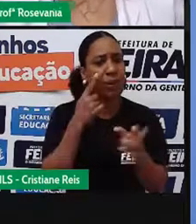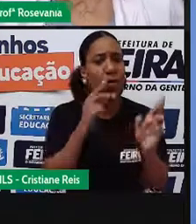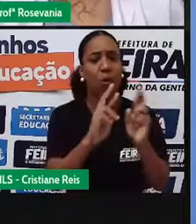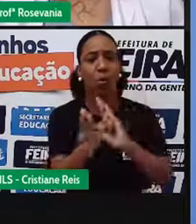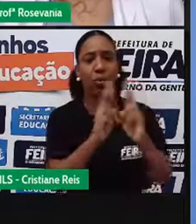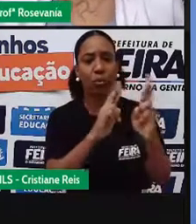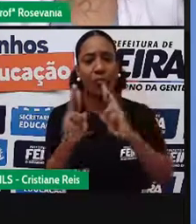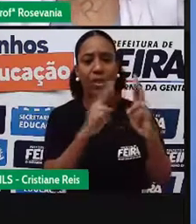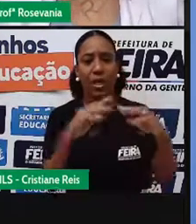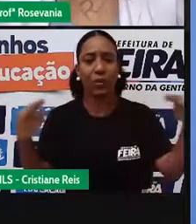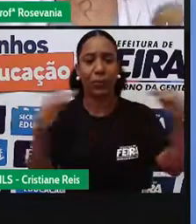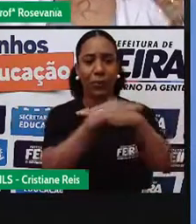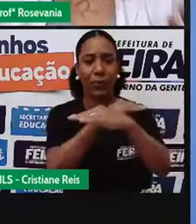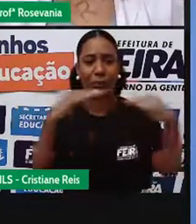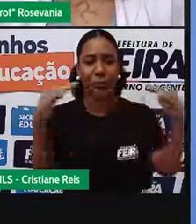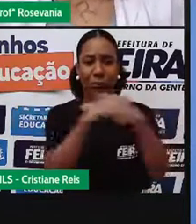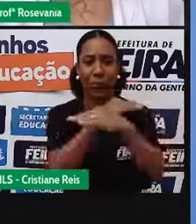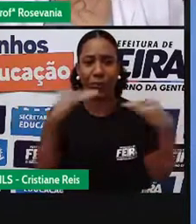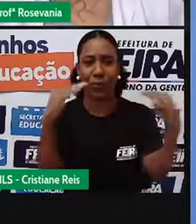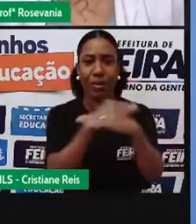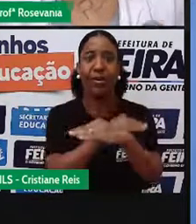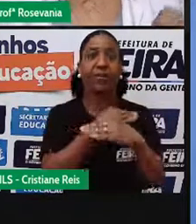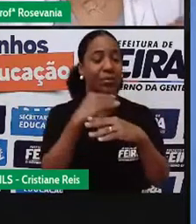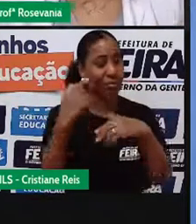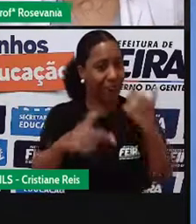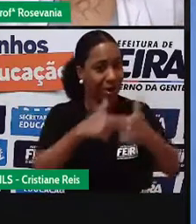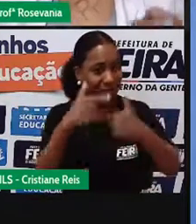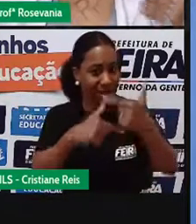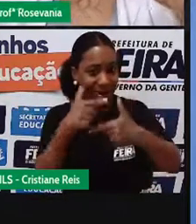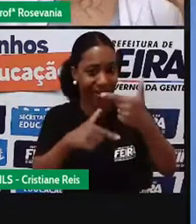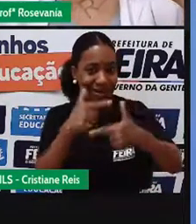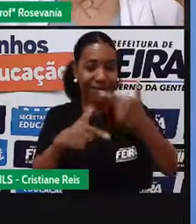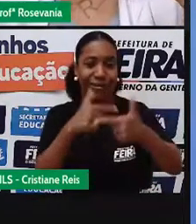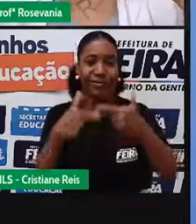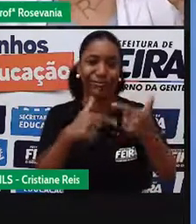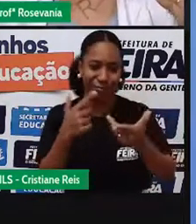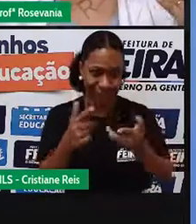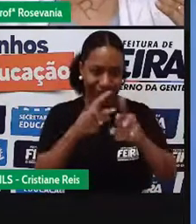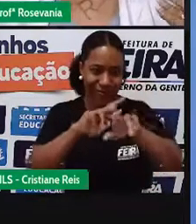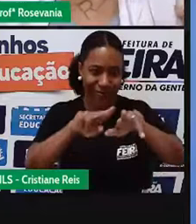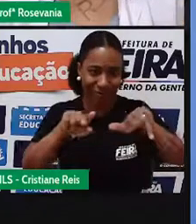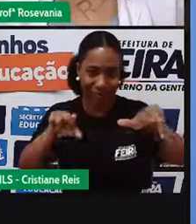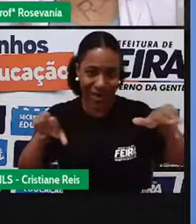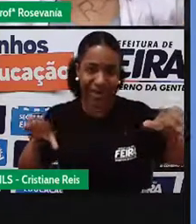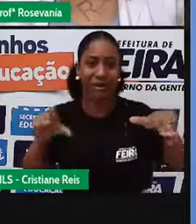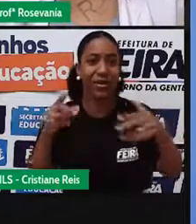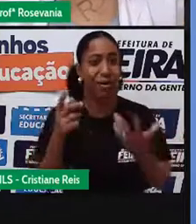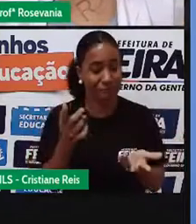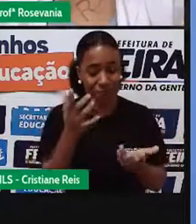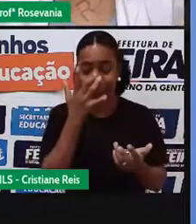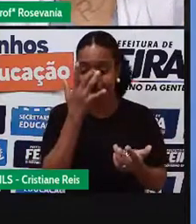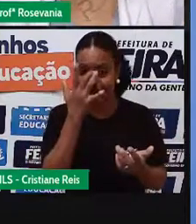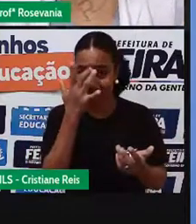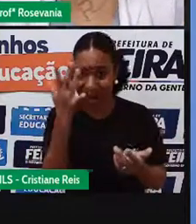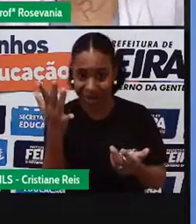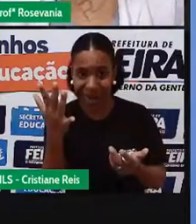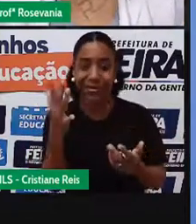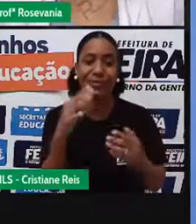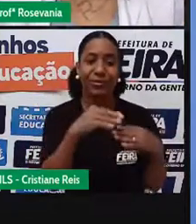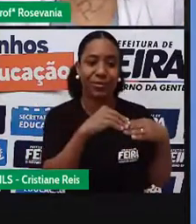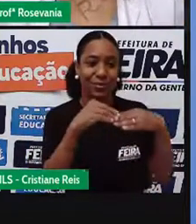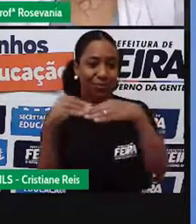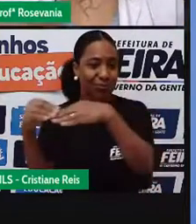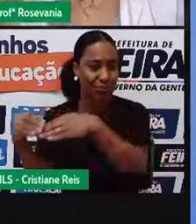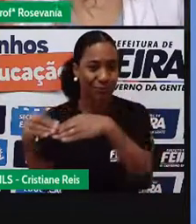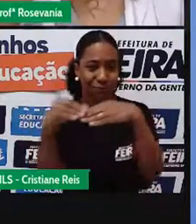a flexibilidade do serviço, a quantidade, né, desses carros, é fácil você, né, ter deslocamento